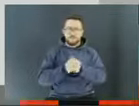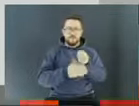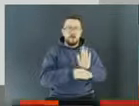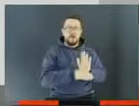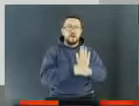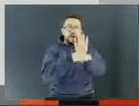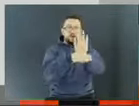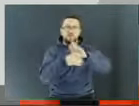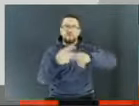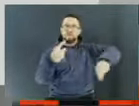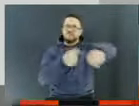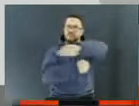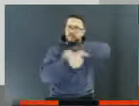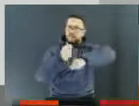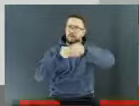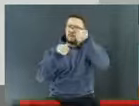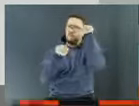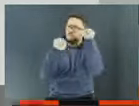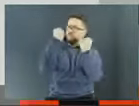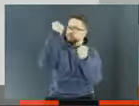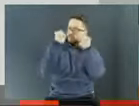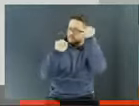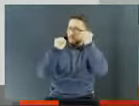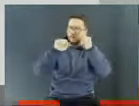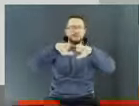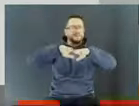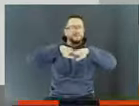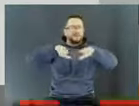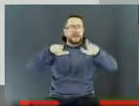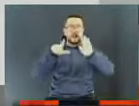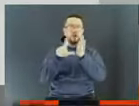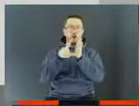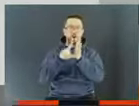atacadistas e varejistas, no que chamam a Last Mile.